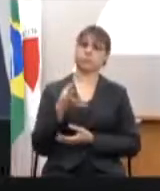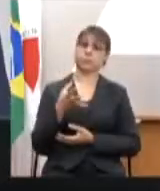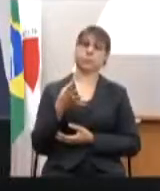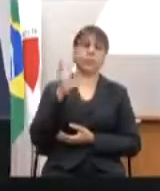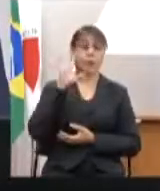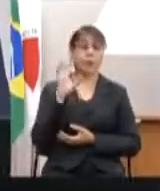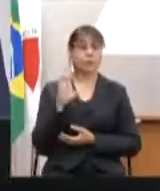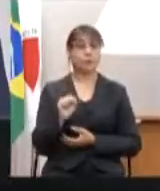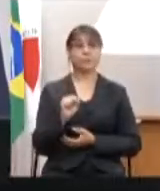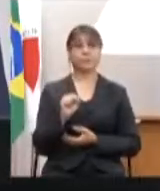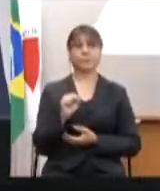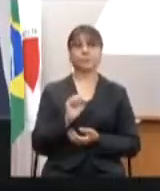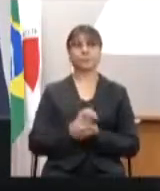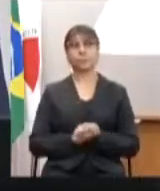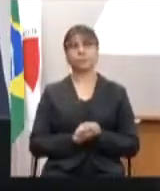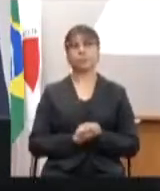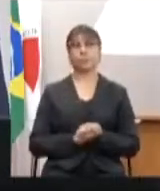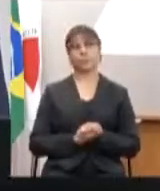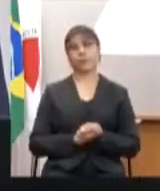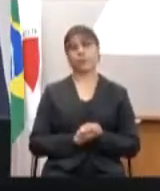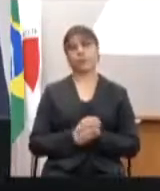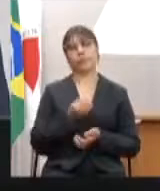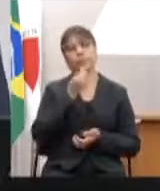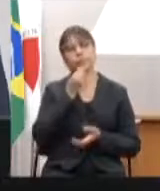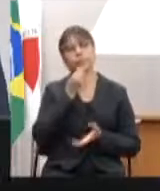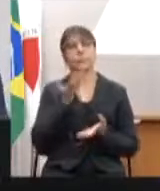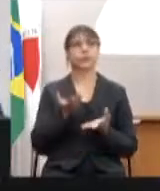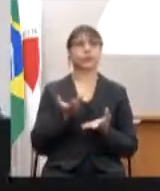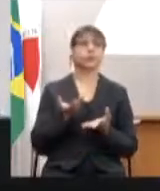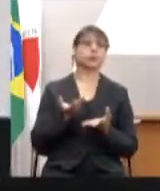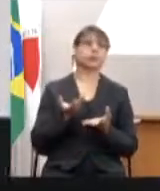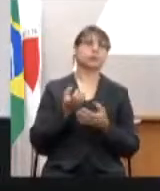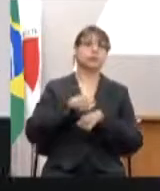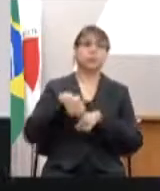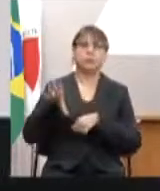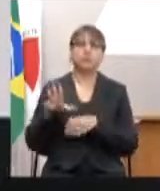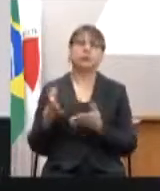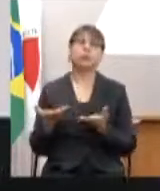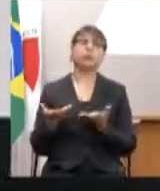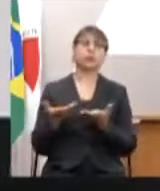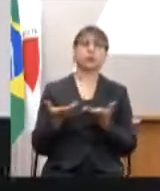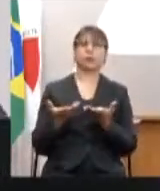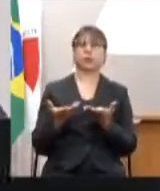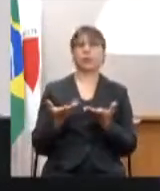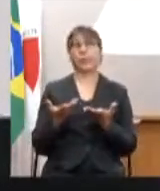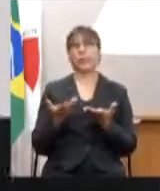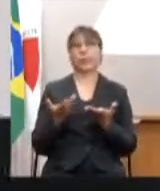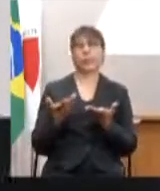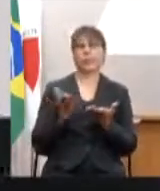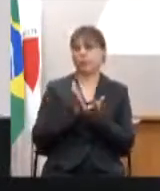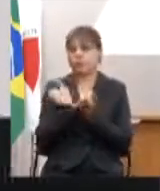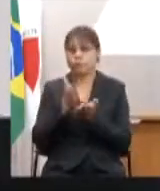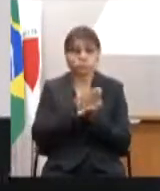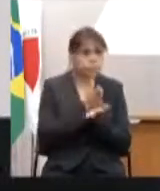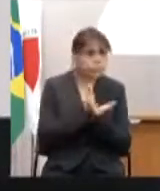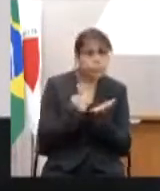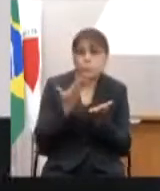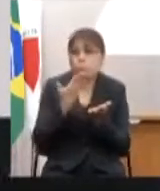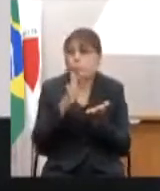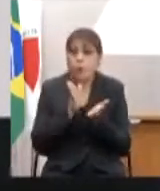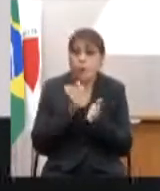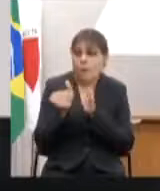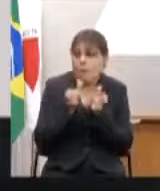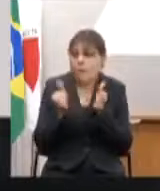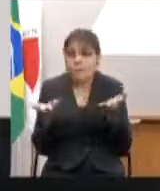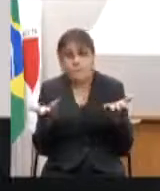poderíamos redimensionar aquelas mais que iriam ter uma mudança na vida